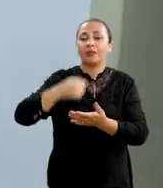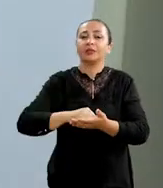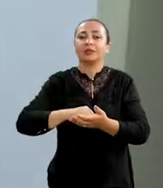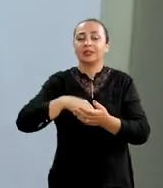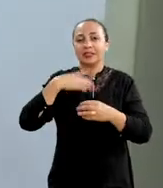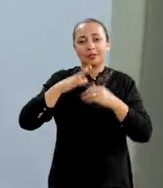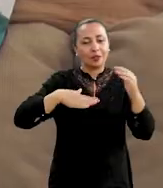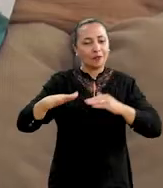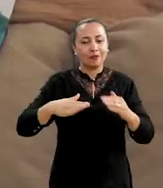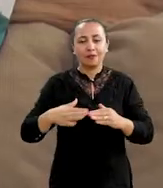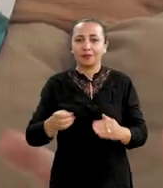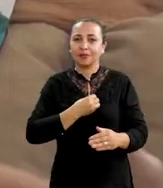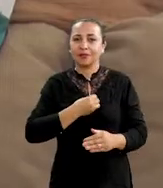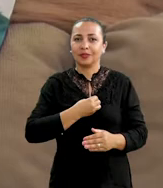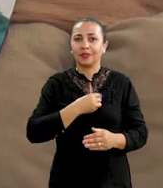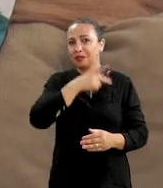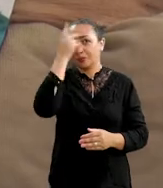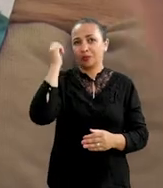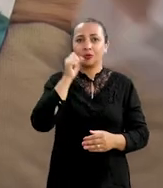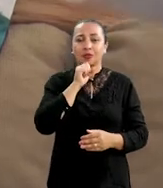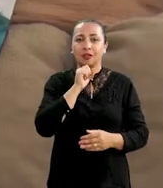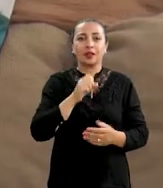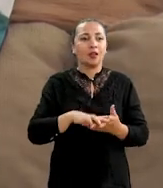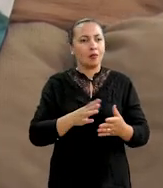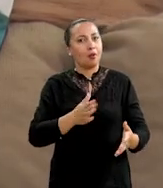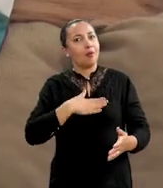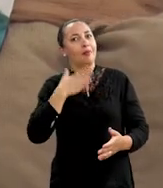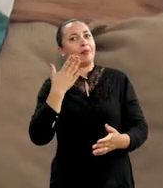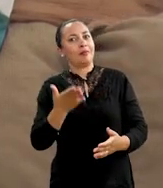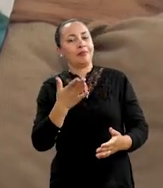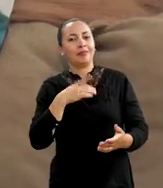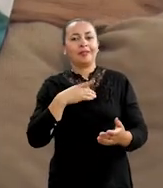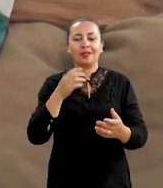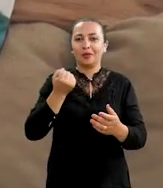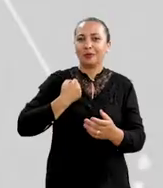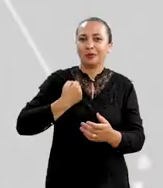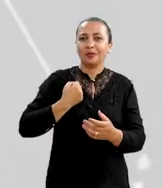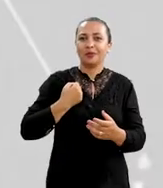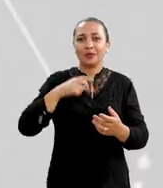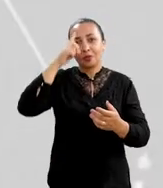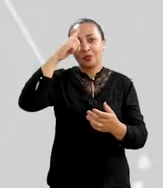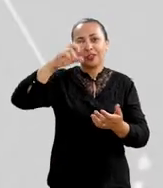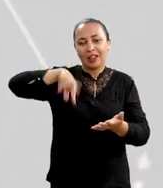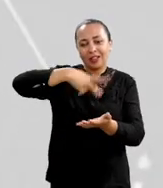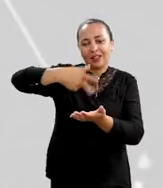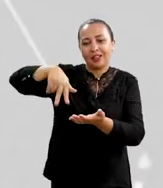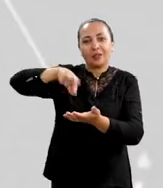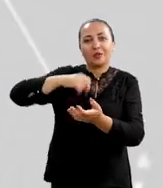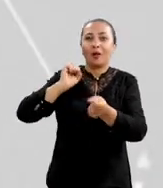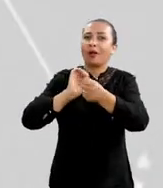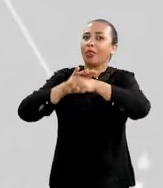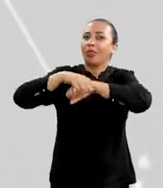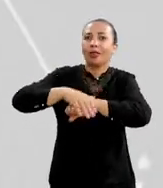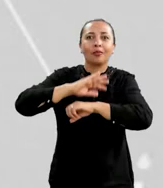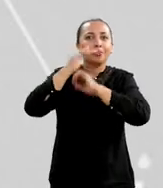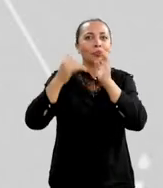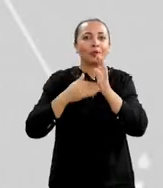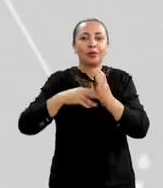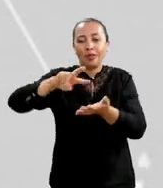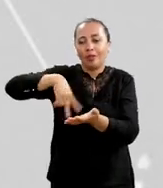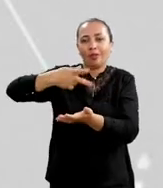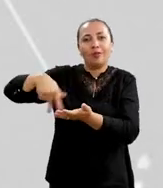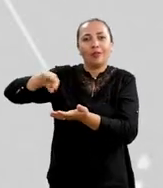rotina do idoso. Seu Clemente ficou surpreso com os dados coletados no dia em que ele dançou a noite toda